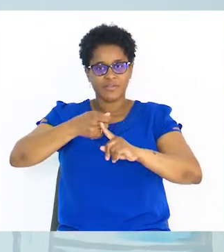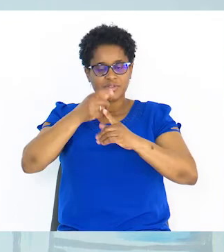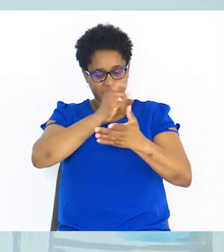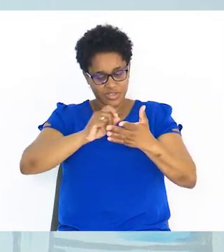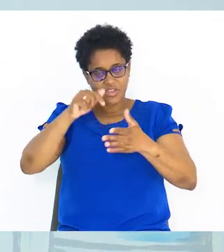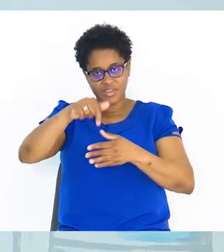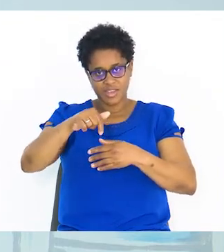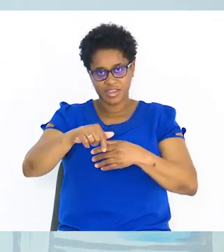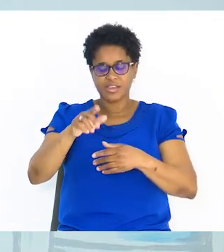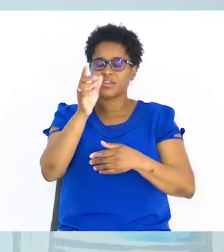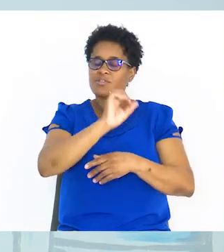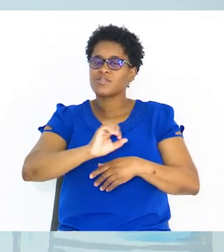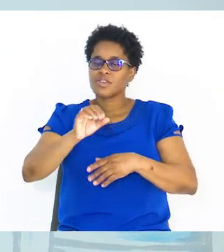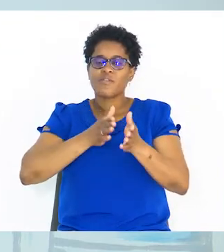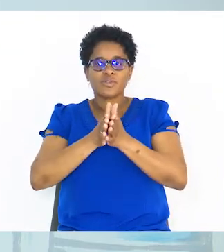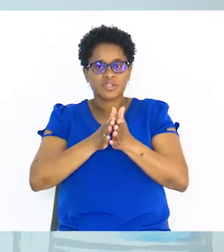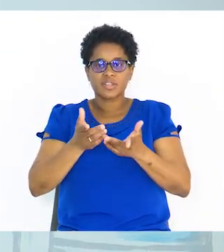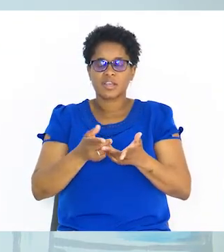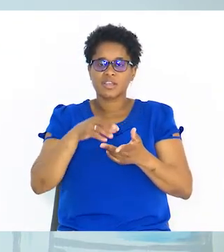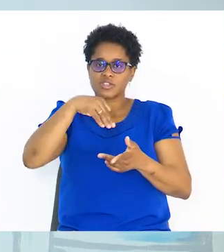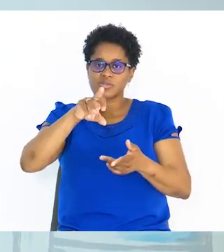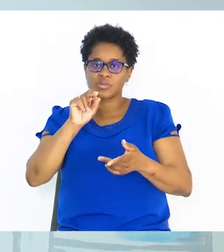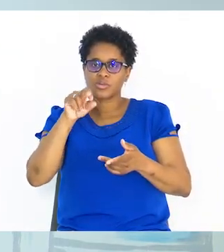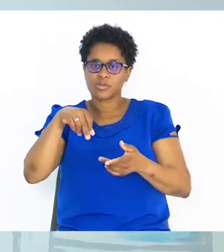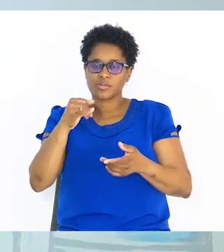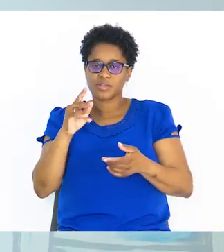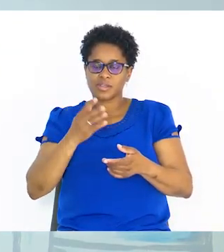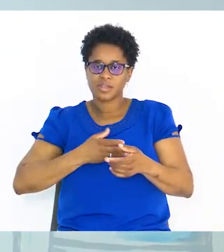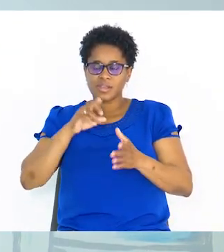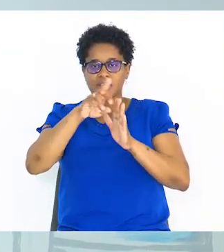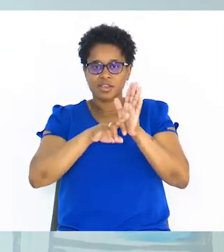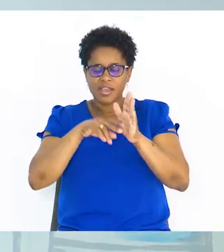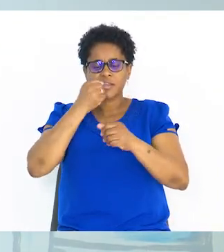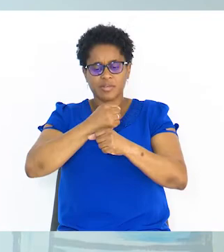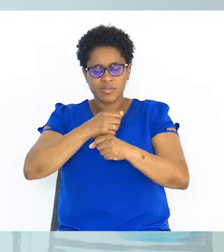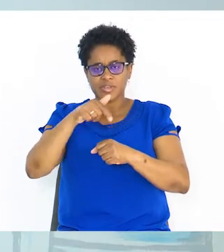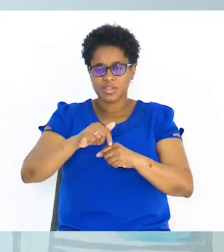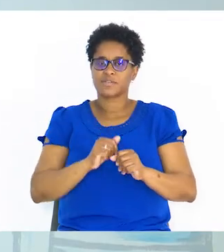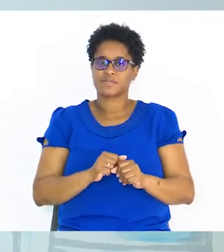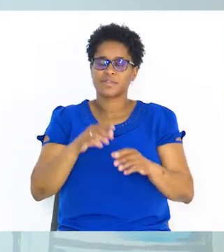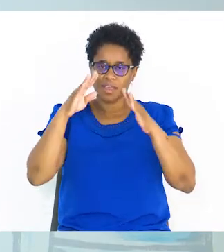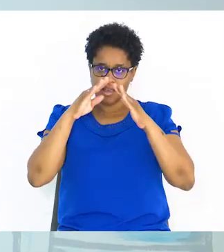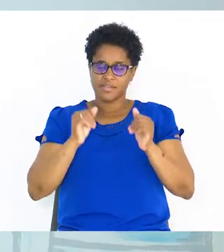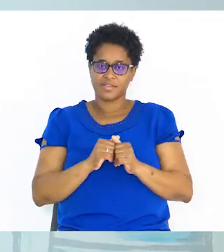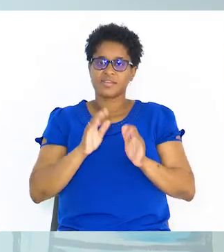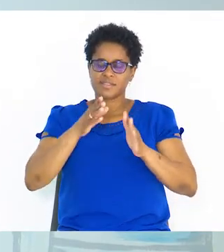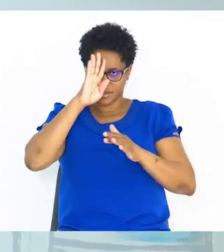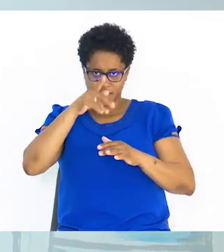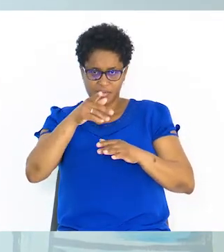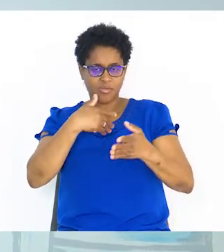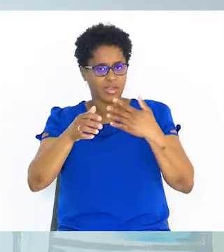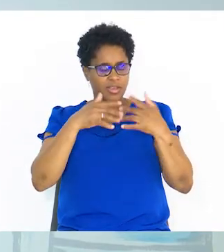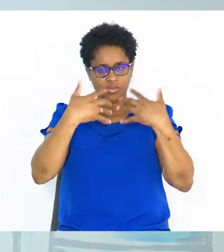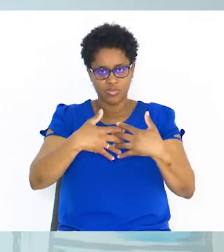desafio registrado aqui, onde vocês vão utilizar as propriedades, as regras que vemos aqui em casa. Já